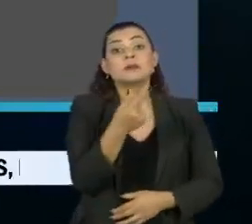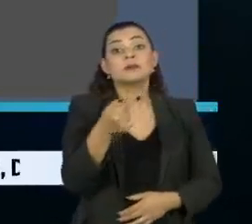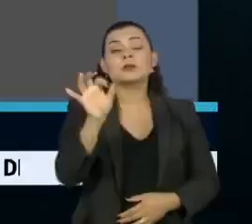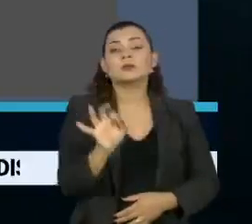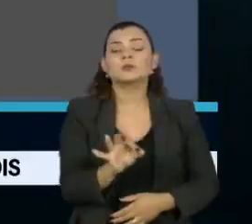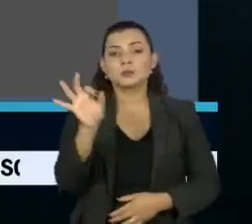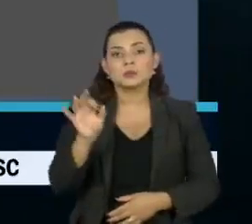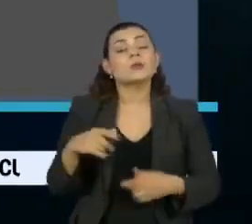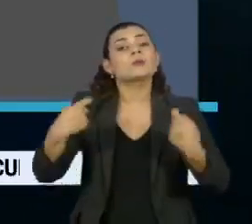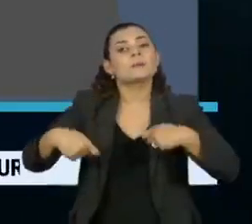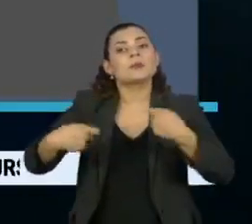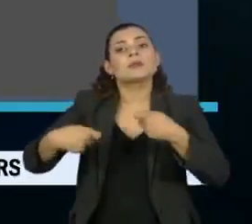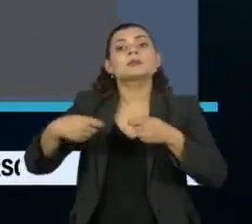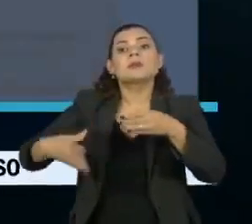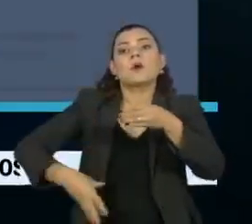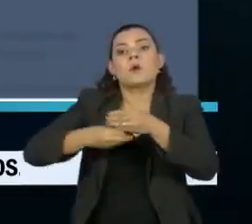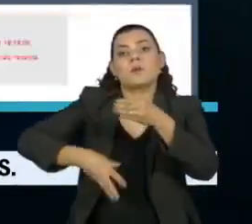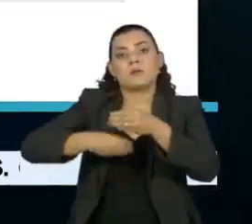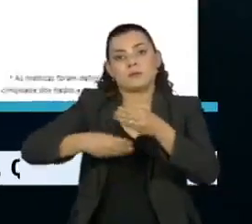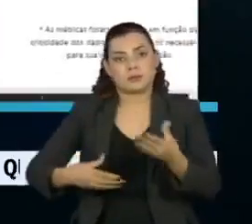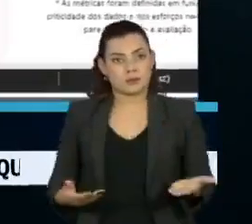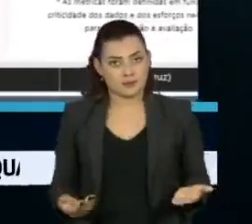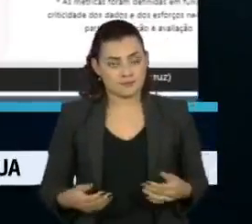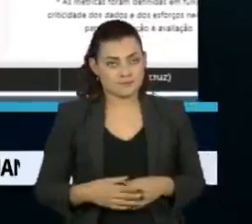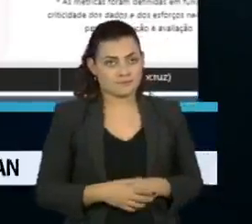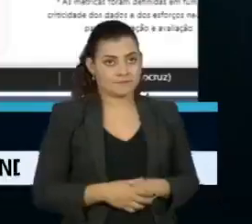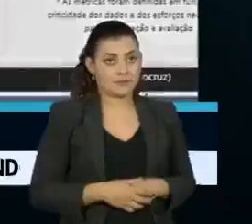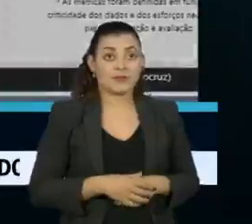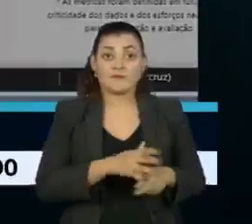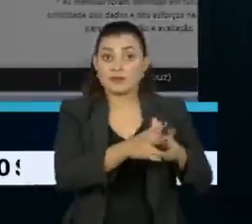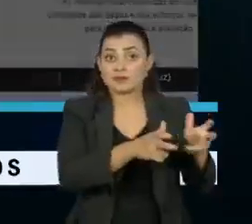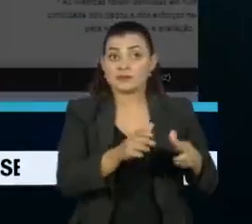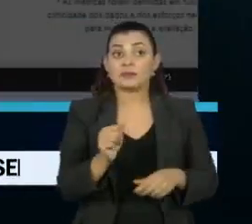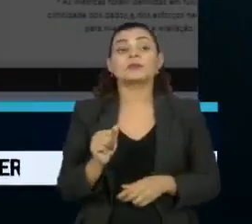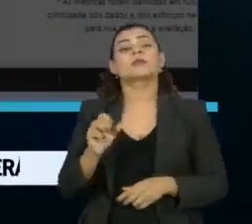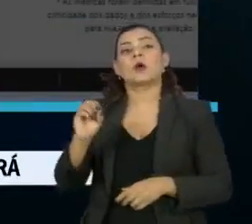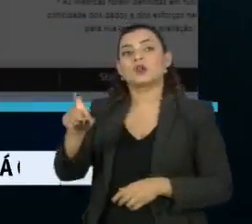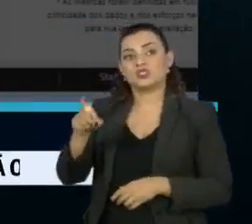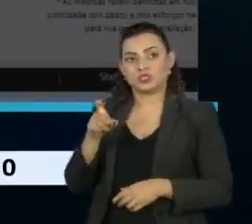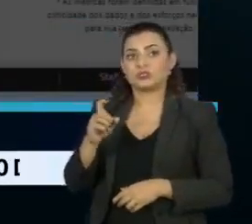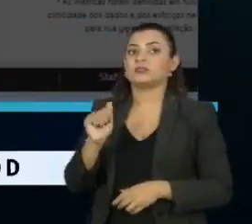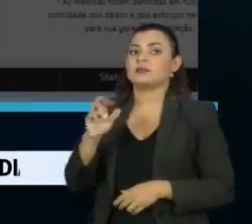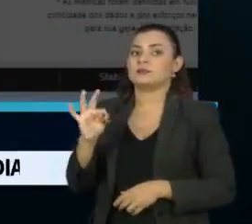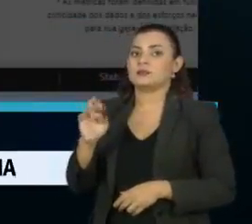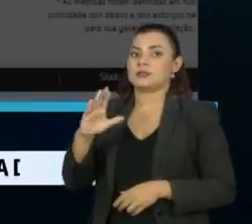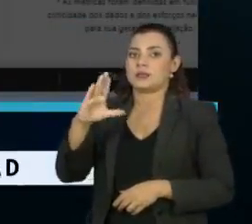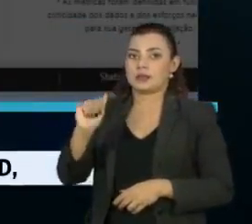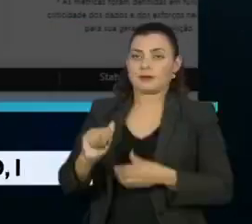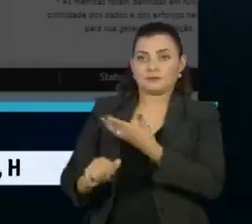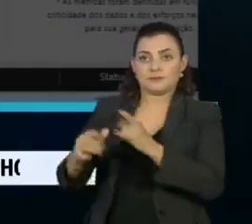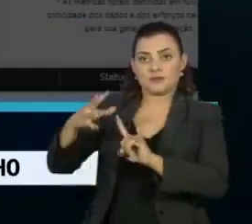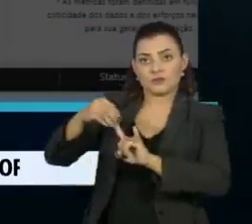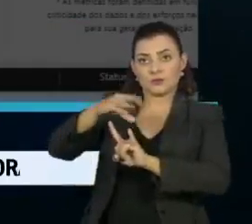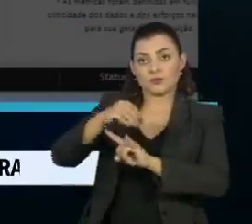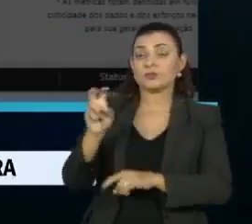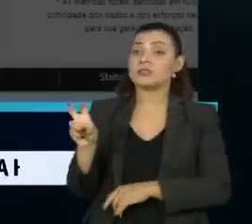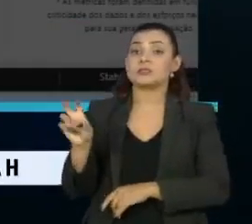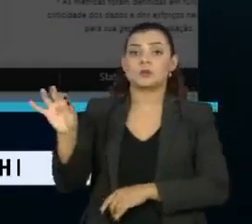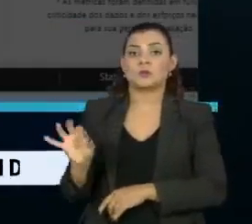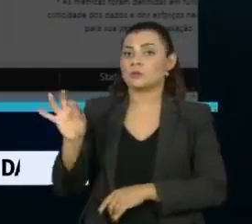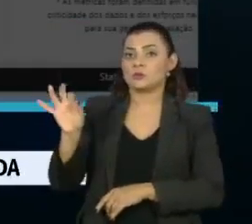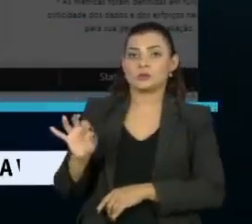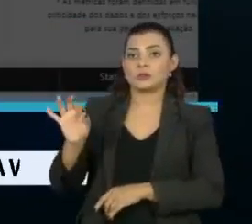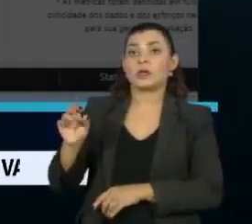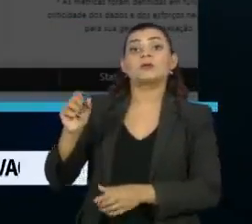% precisam de complementação. A vacina da AstraZeneca a Oxford, produzida aqui pela Fiocruz, tem 5